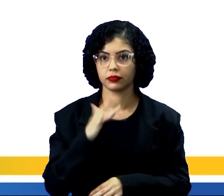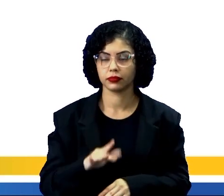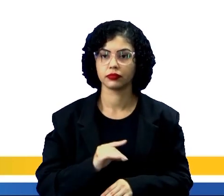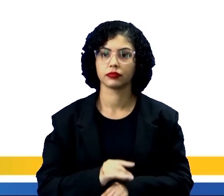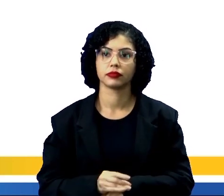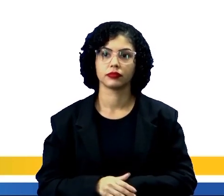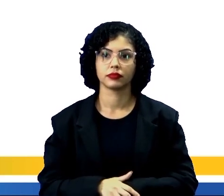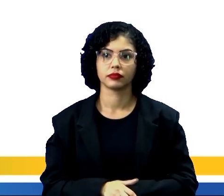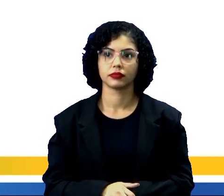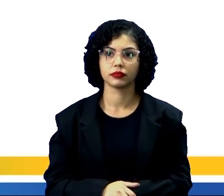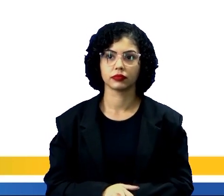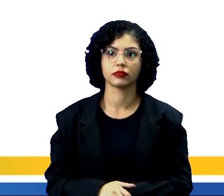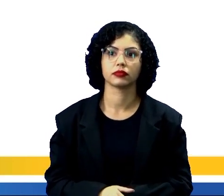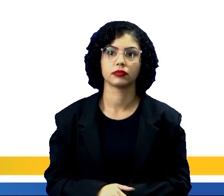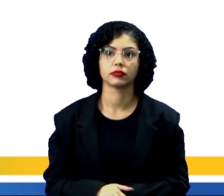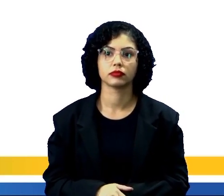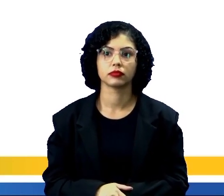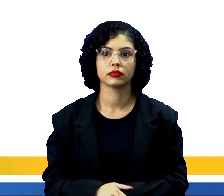crianças?